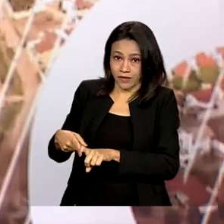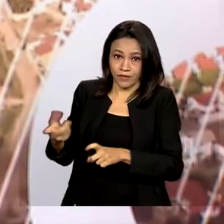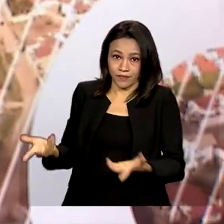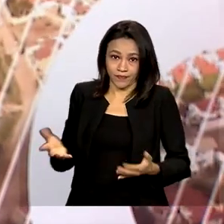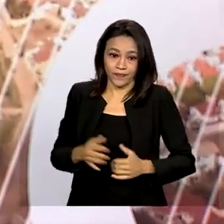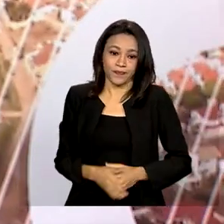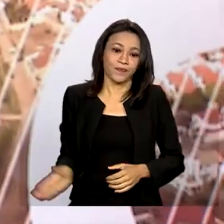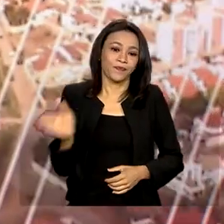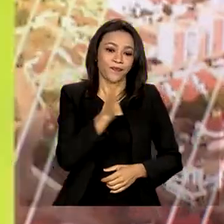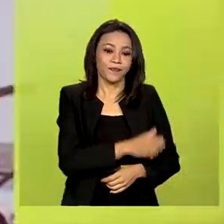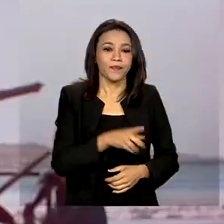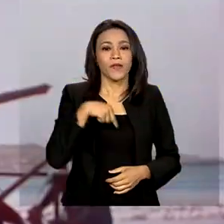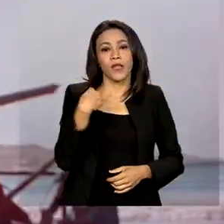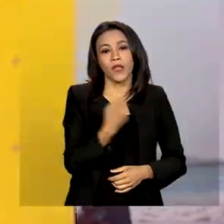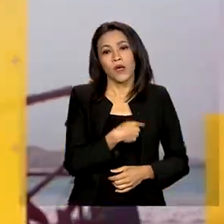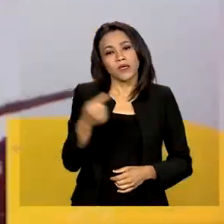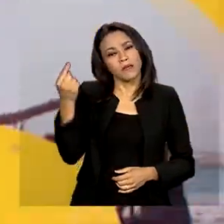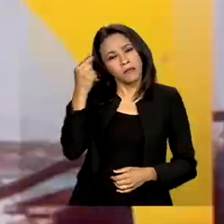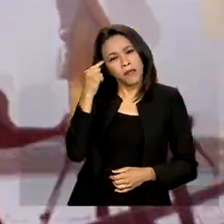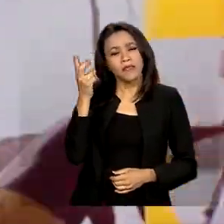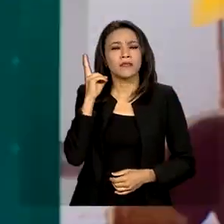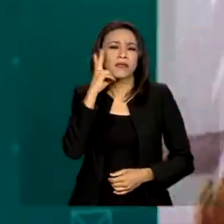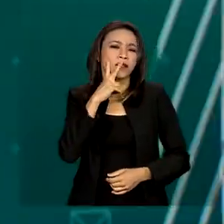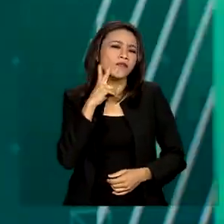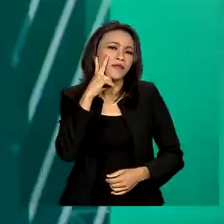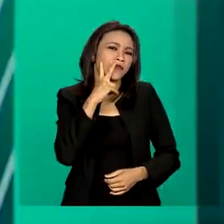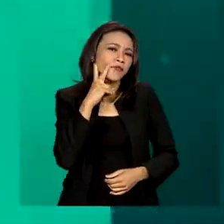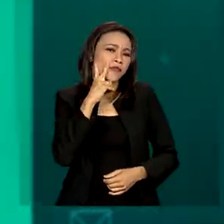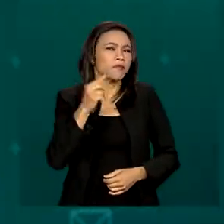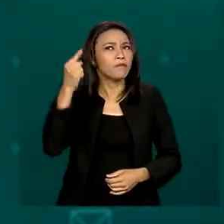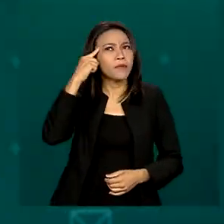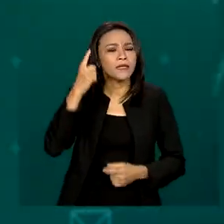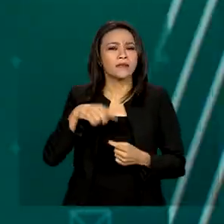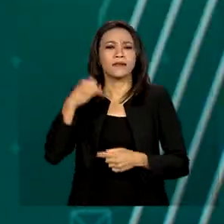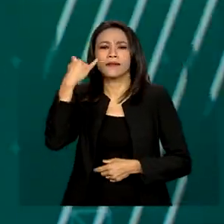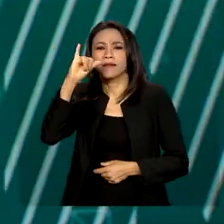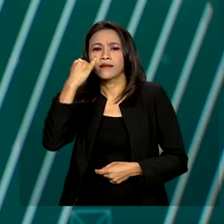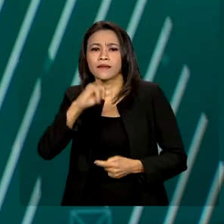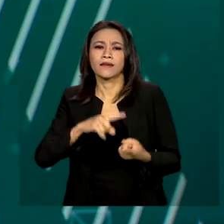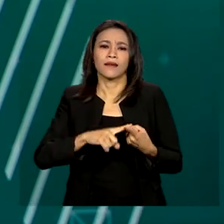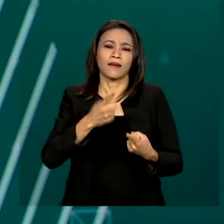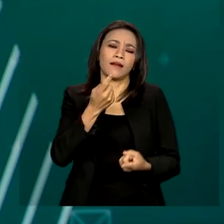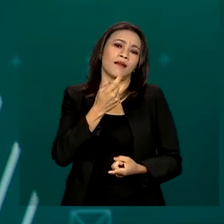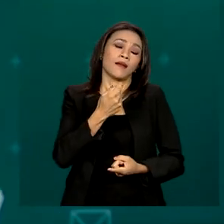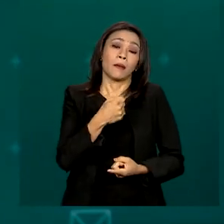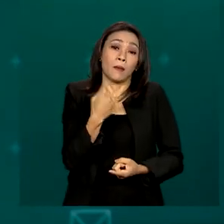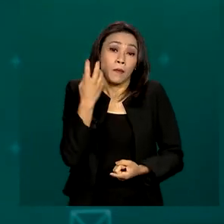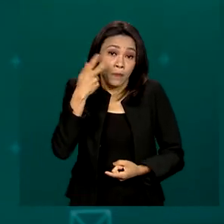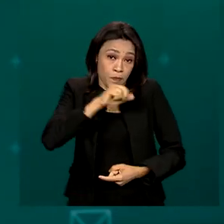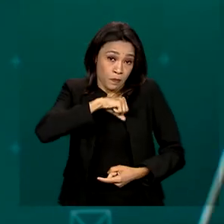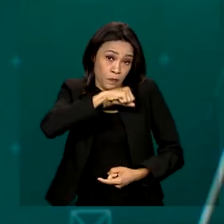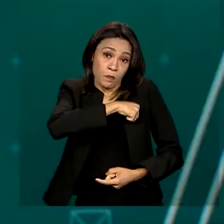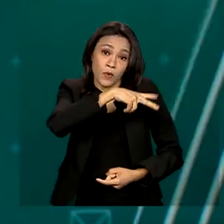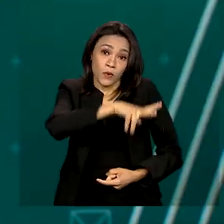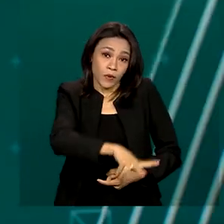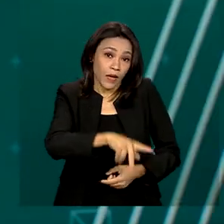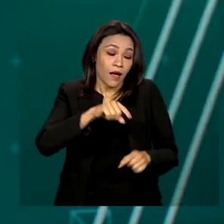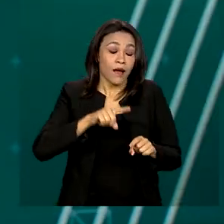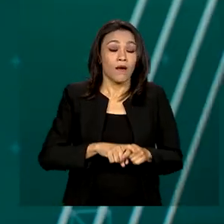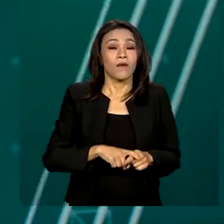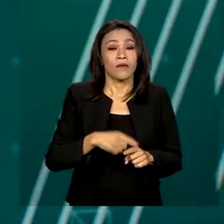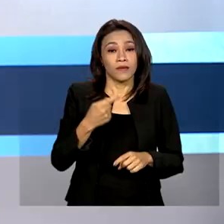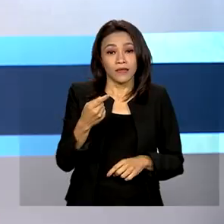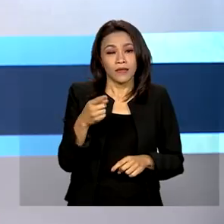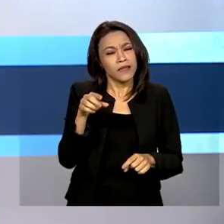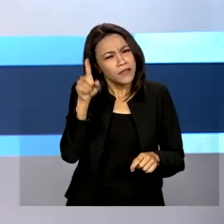Quando a gente pensa em vinho, vem logo na cabeça países como Itália, França e Portugal ou os nossos vizinhos, Argentina e